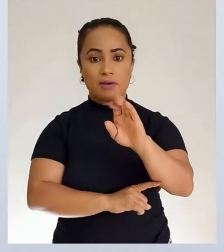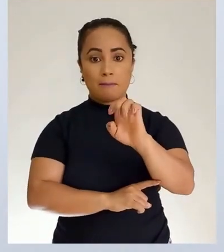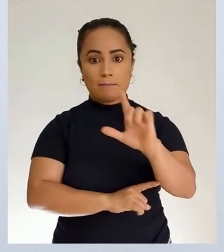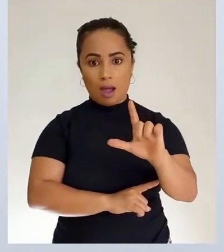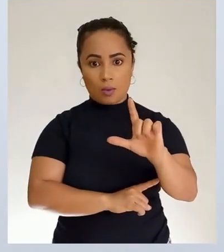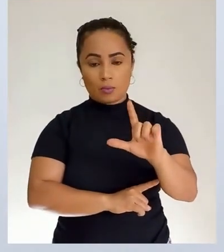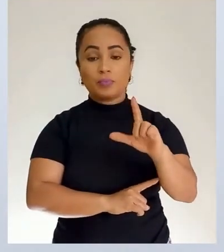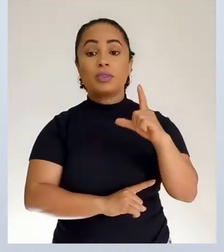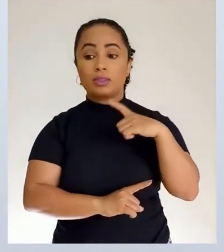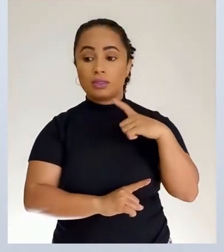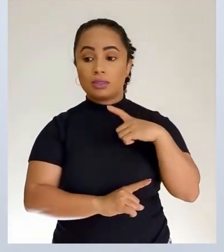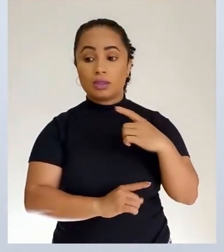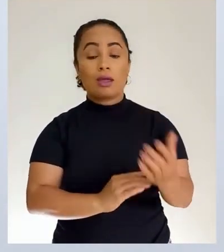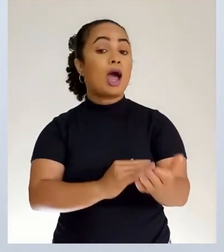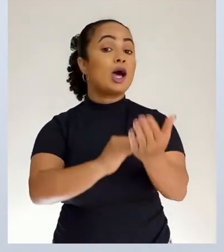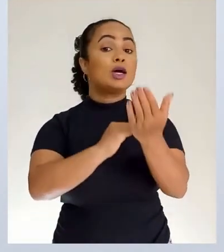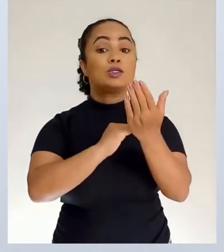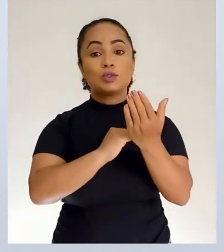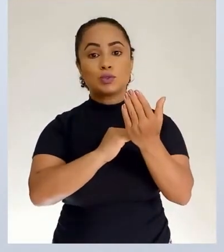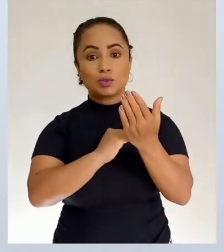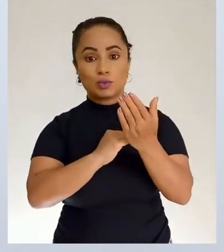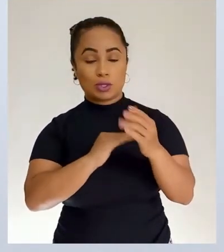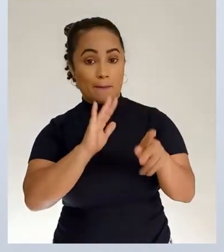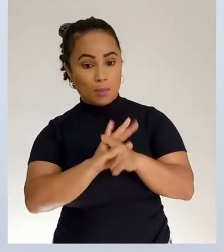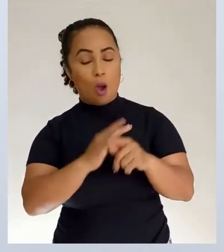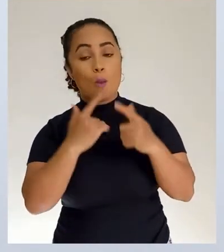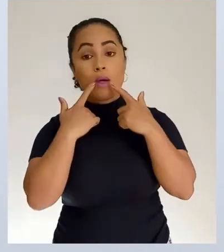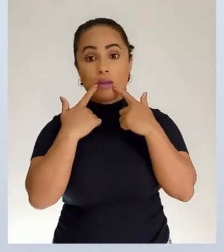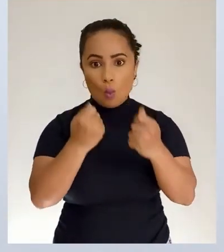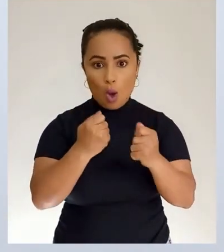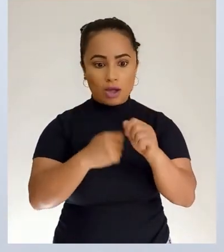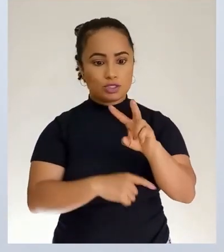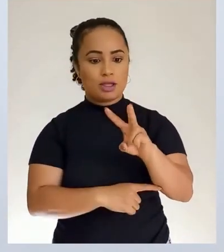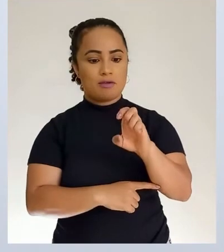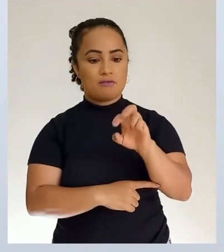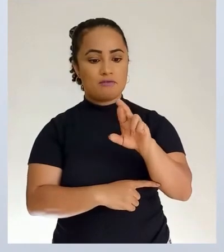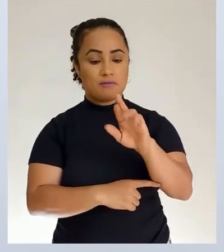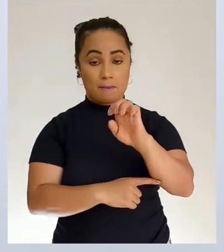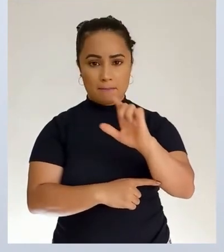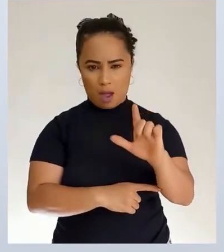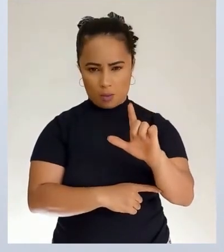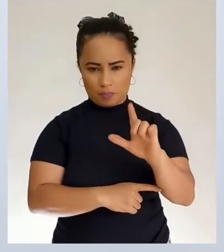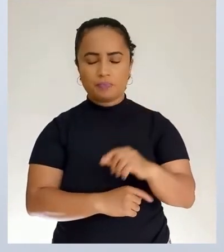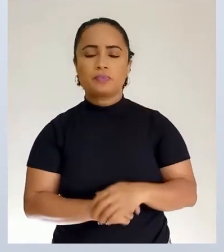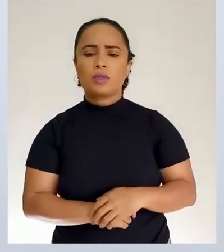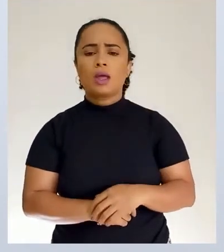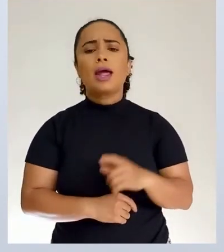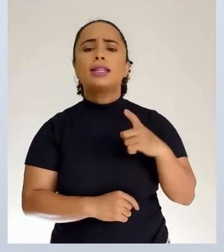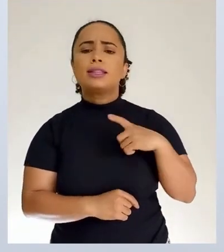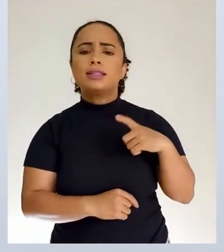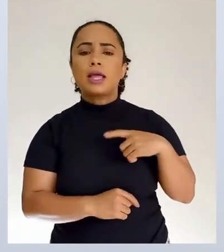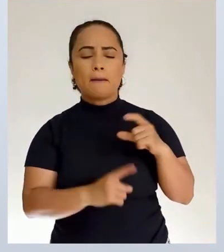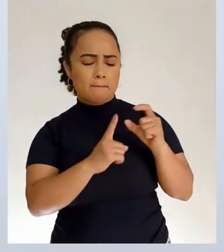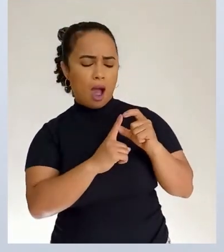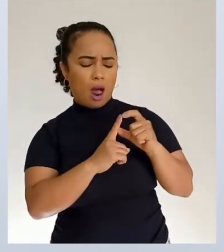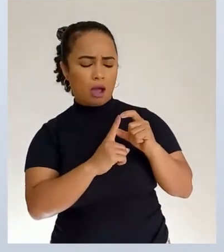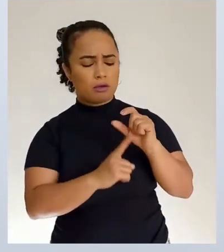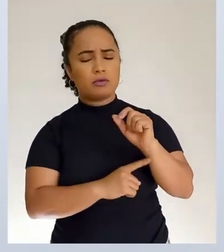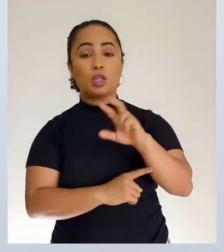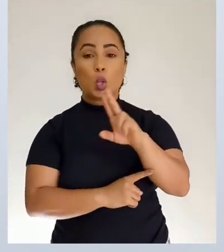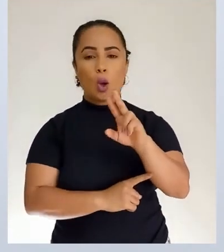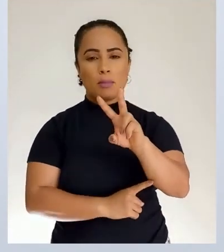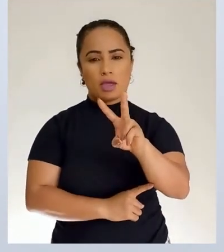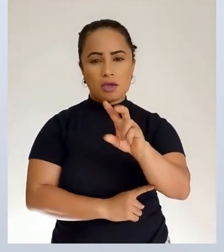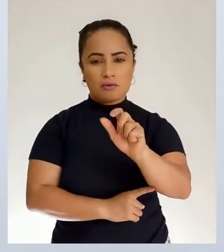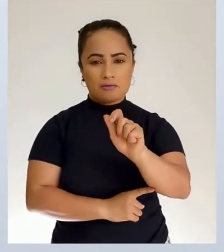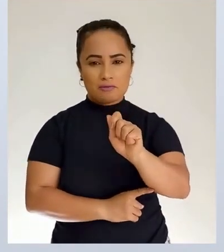linguagem verbal. E a palavra diverso aí é variado. Então, é um conjunto de variado desses textos, desse